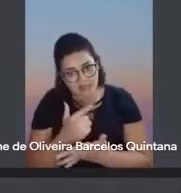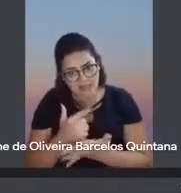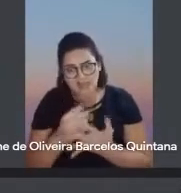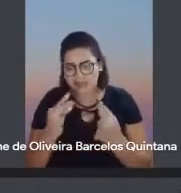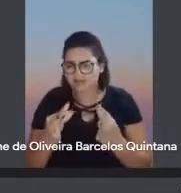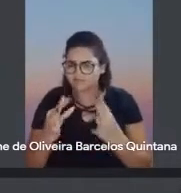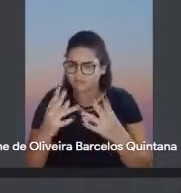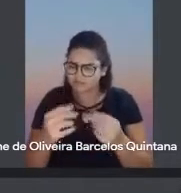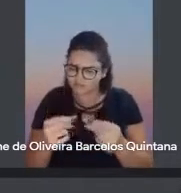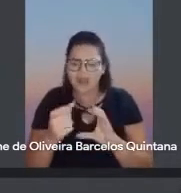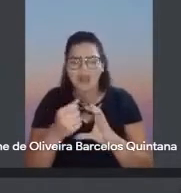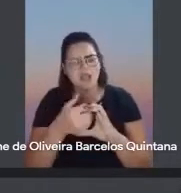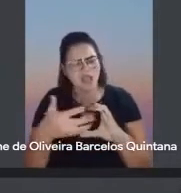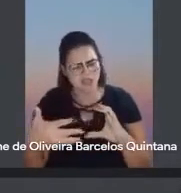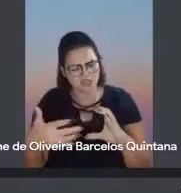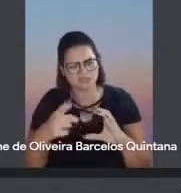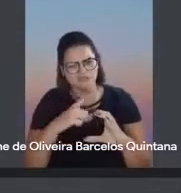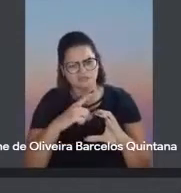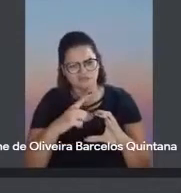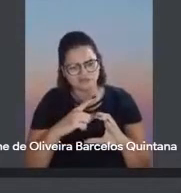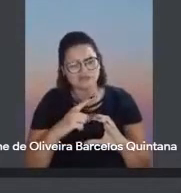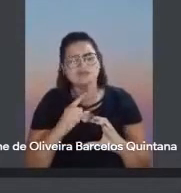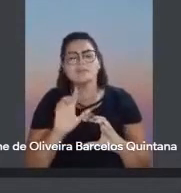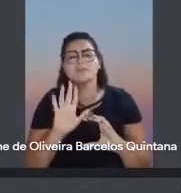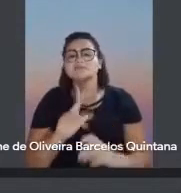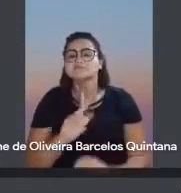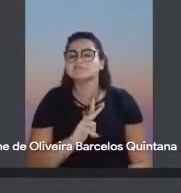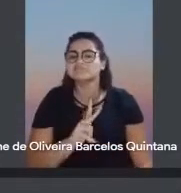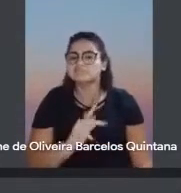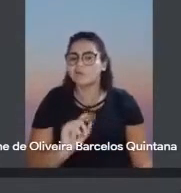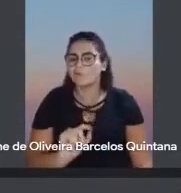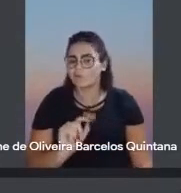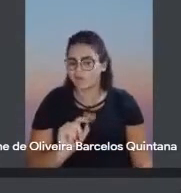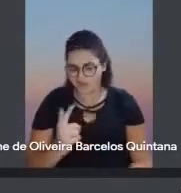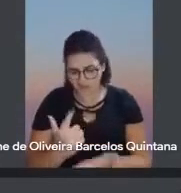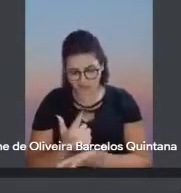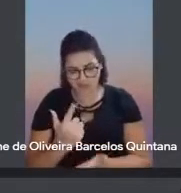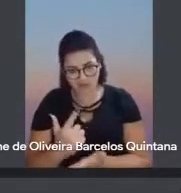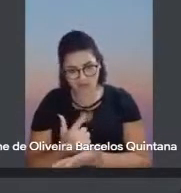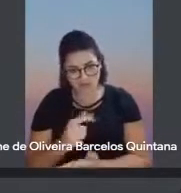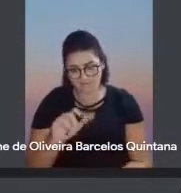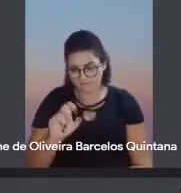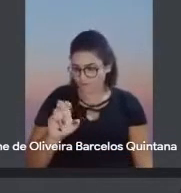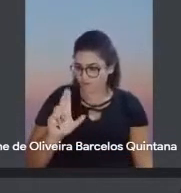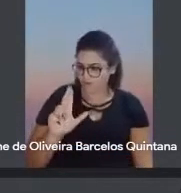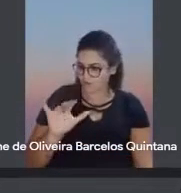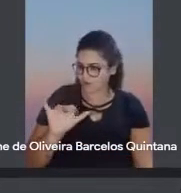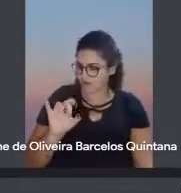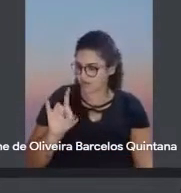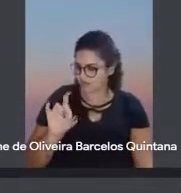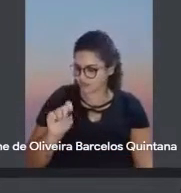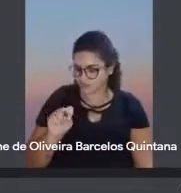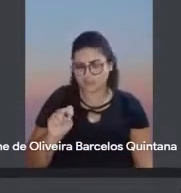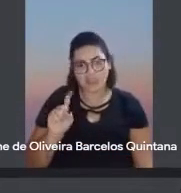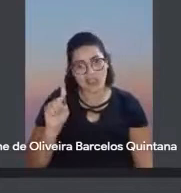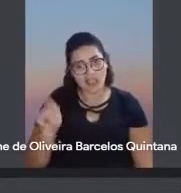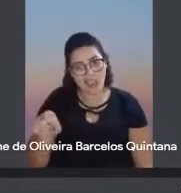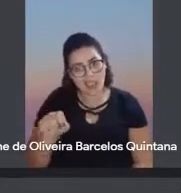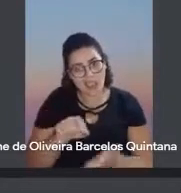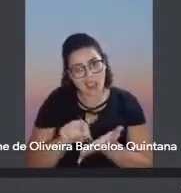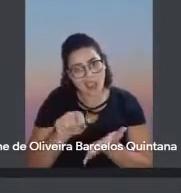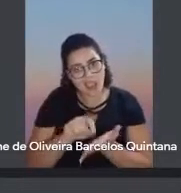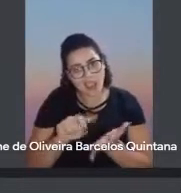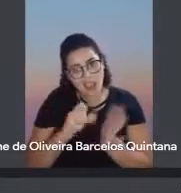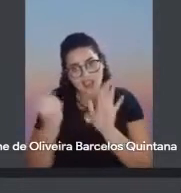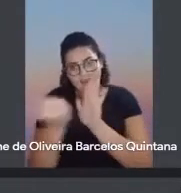características e, particularmente, é um livro onde Euclides da Cunha, que era um escritor marcado